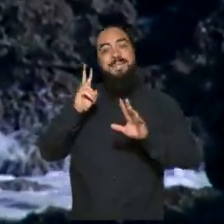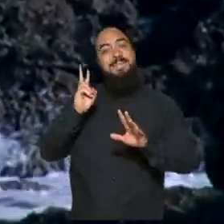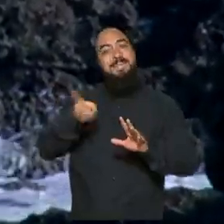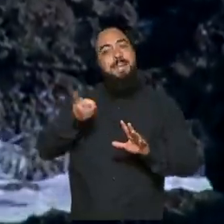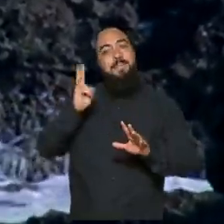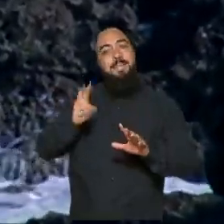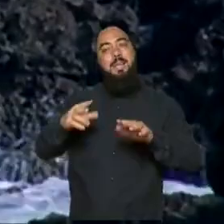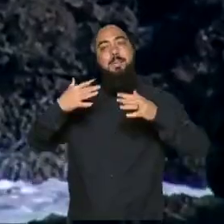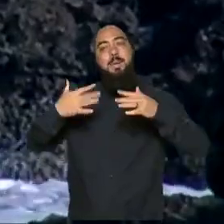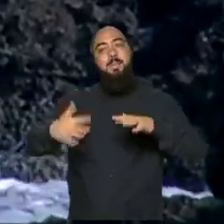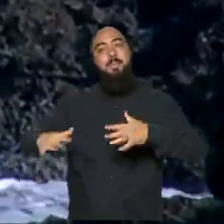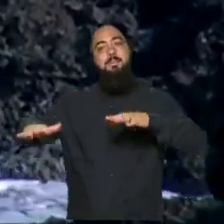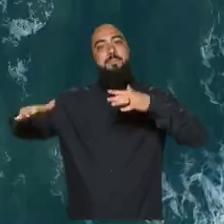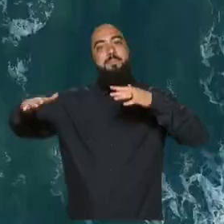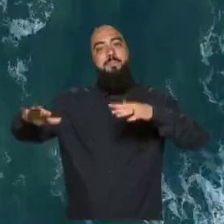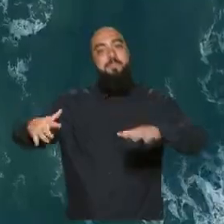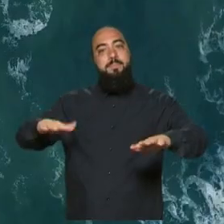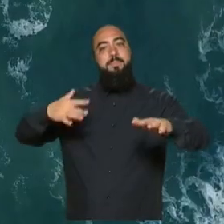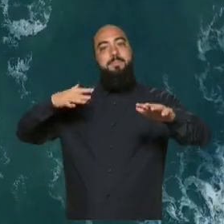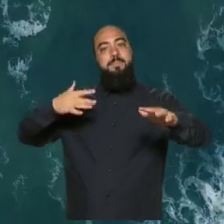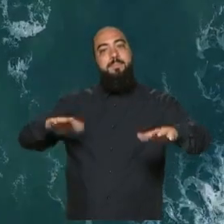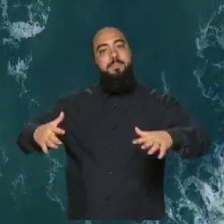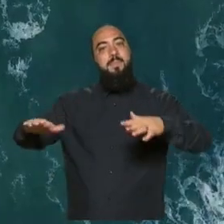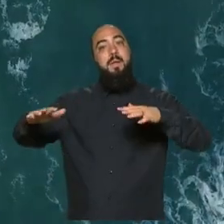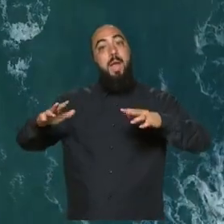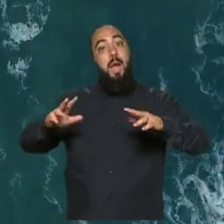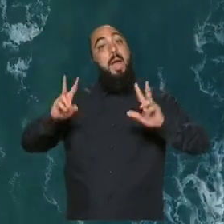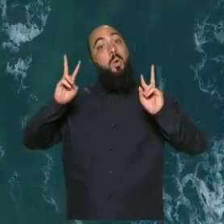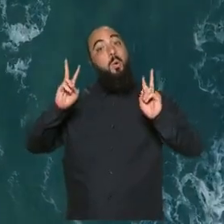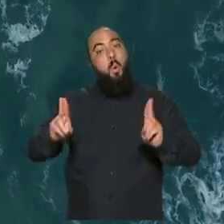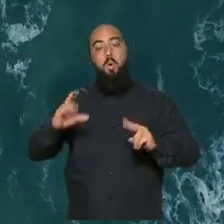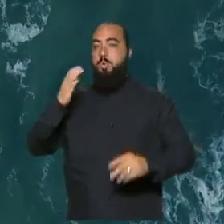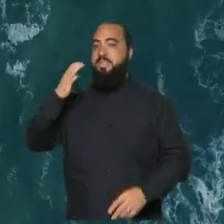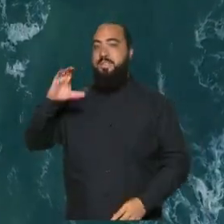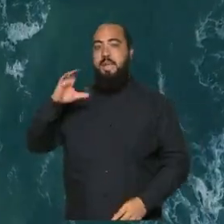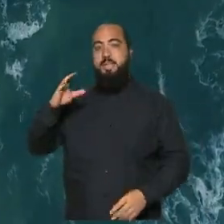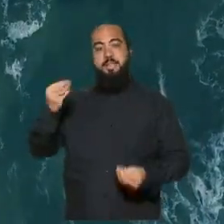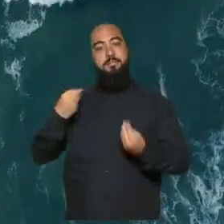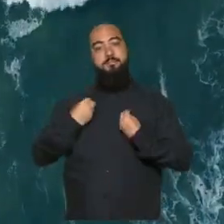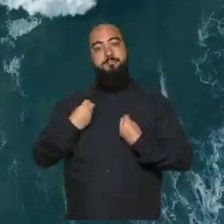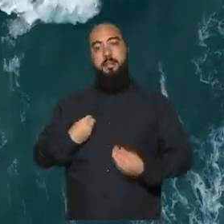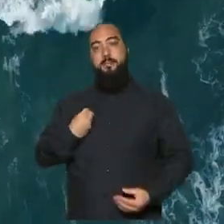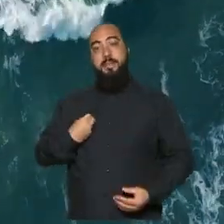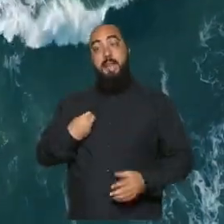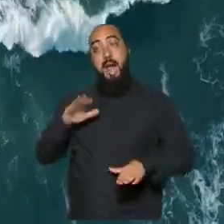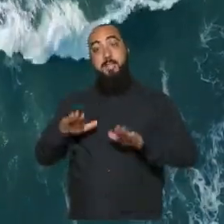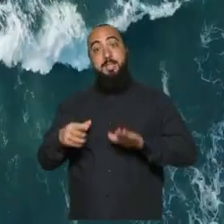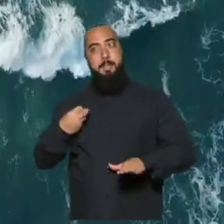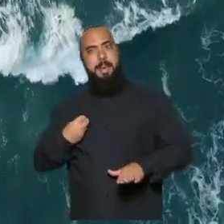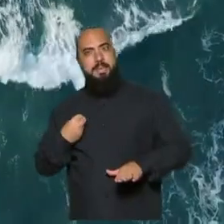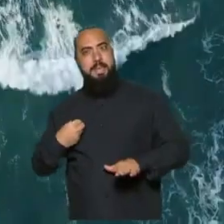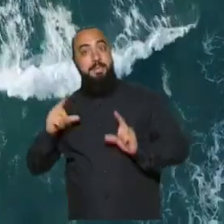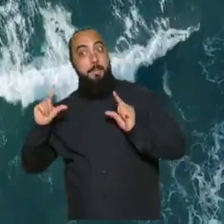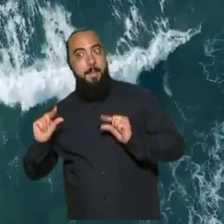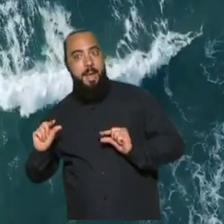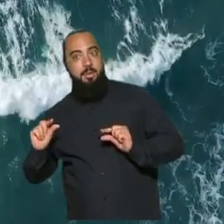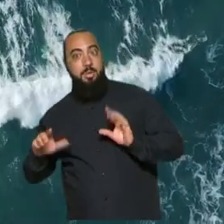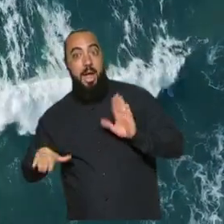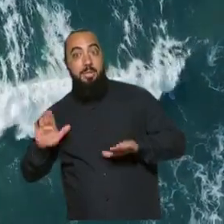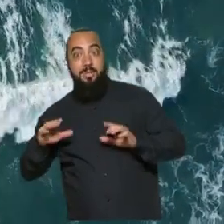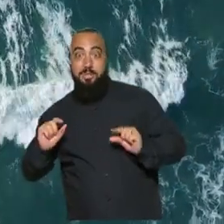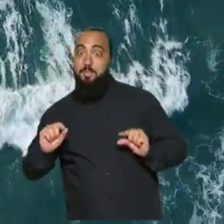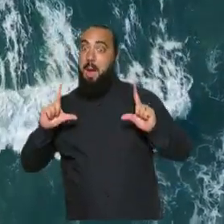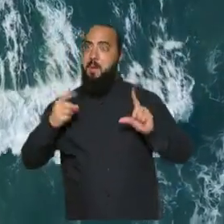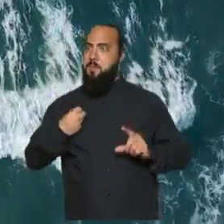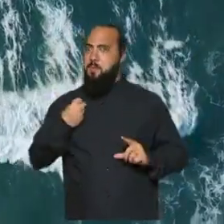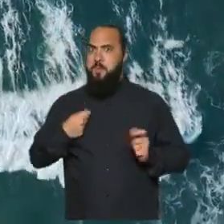sempre dinâmica. Assim é a ciência. E assim é a ciência na nossa vida. Algumas vezes mais presente, outras menos, mas sempre presente